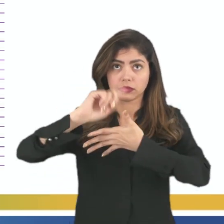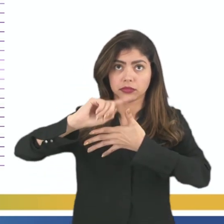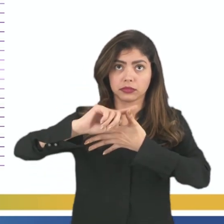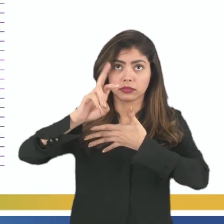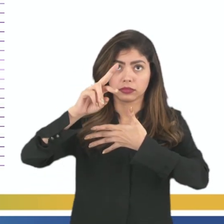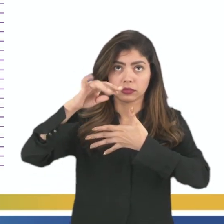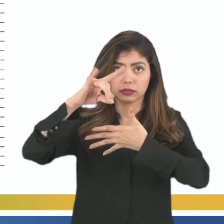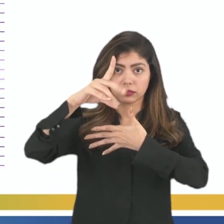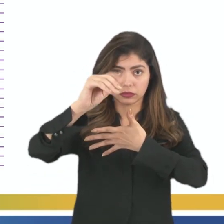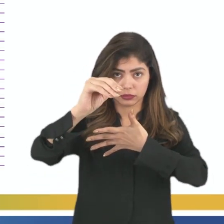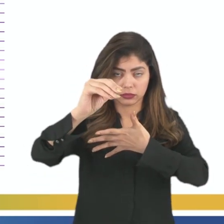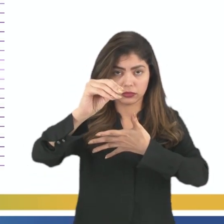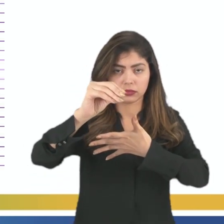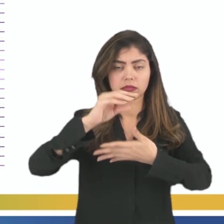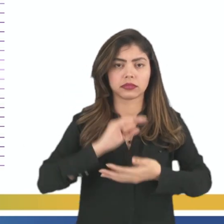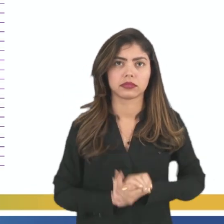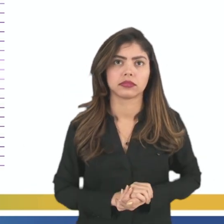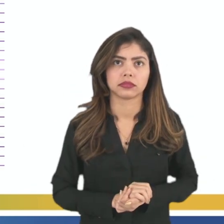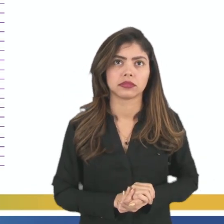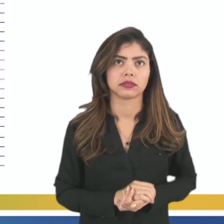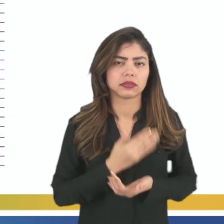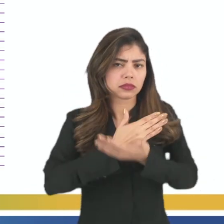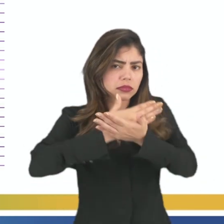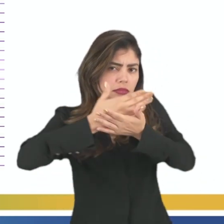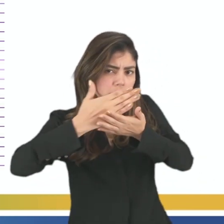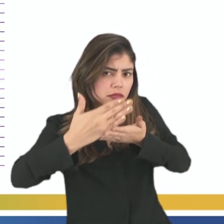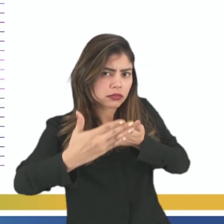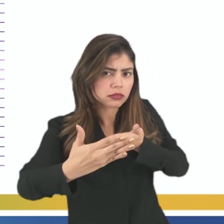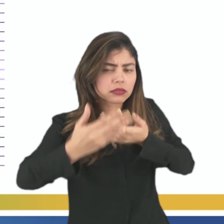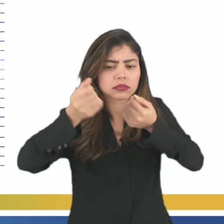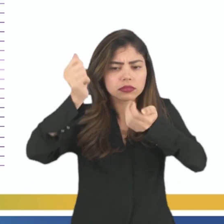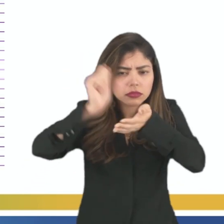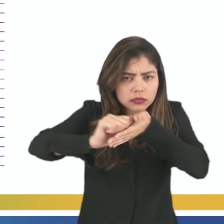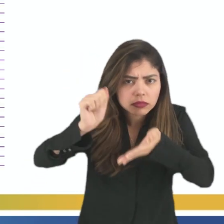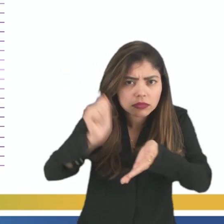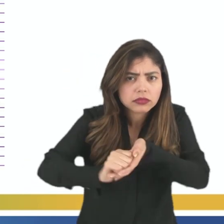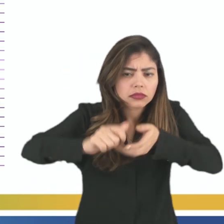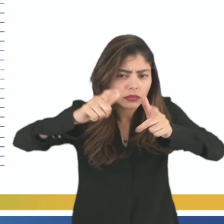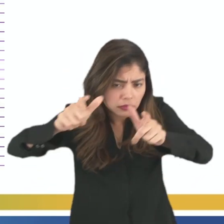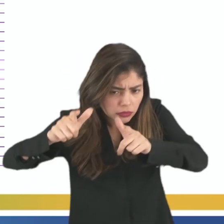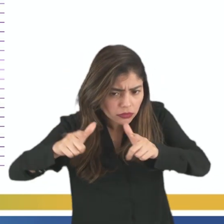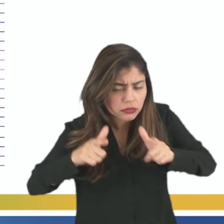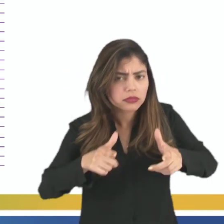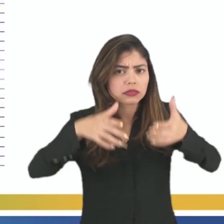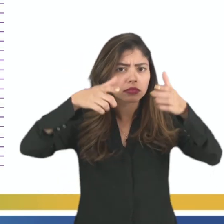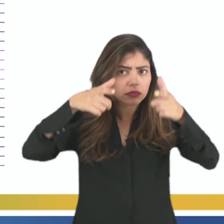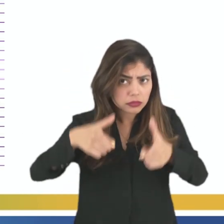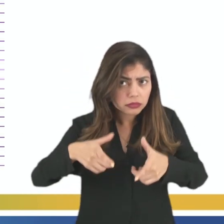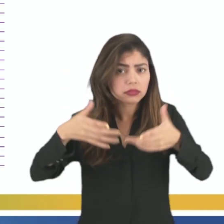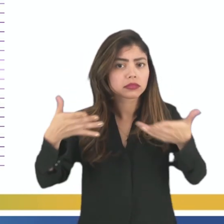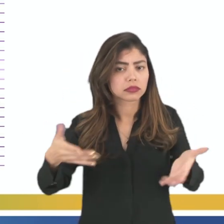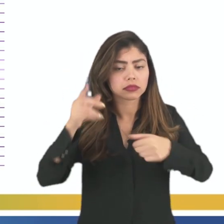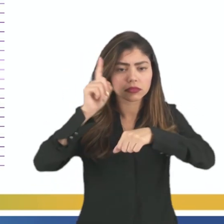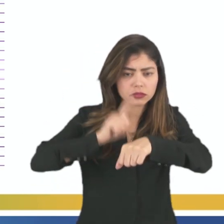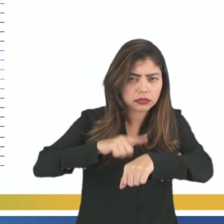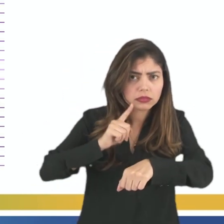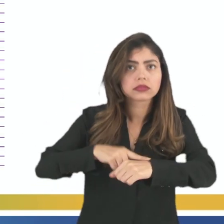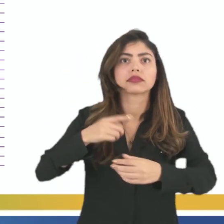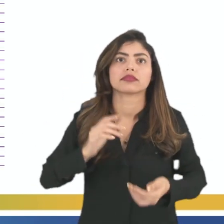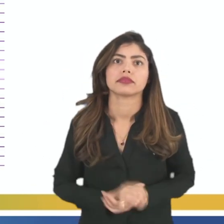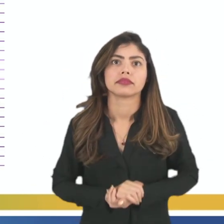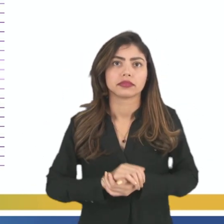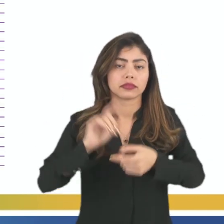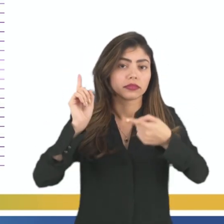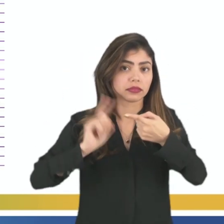é o enredo, aí a introdução, que é a descrição do espaço, localização, em tempo e espaço.